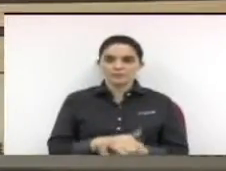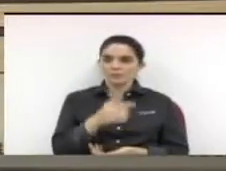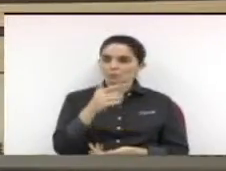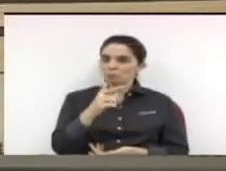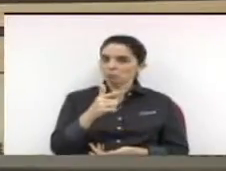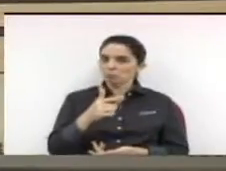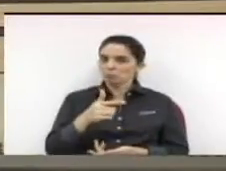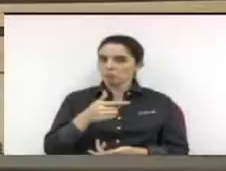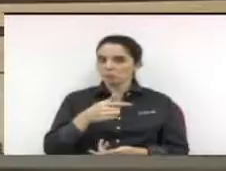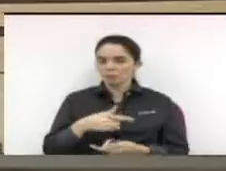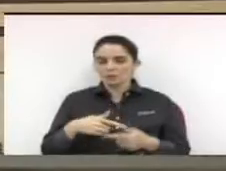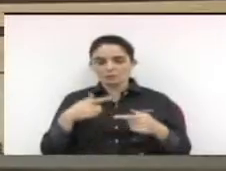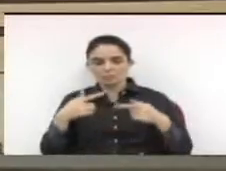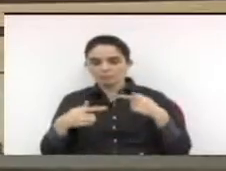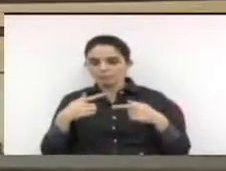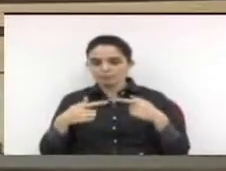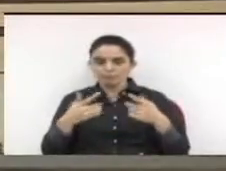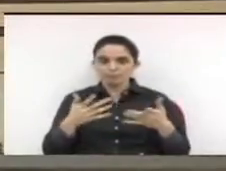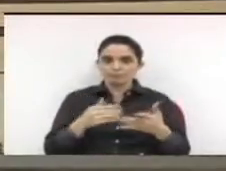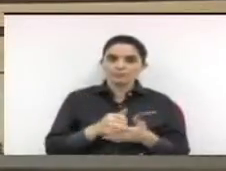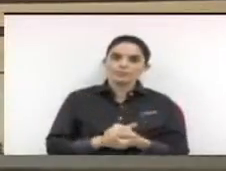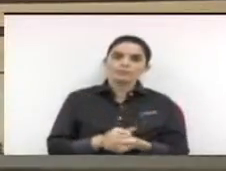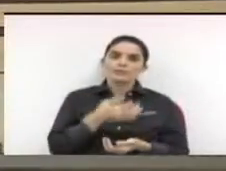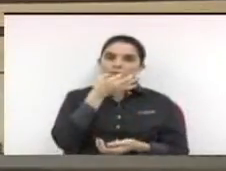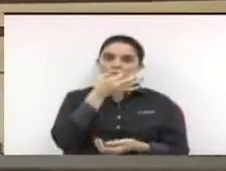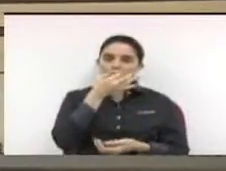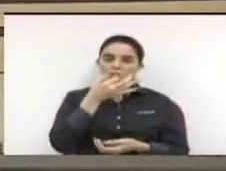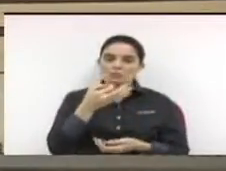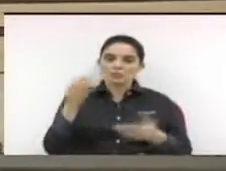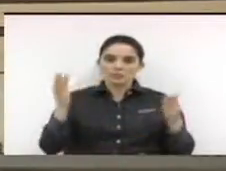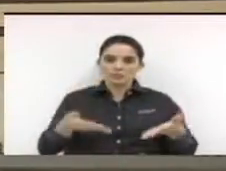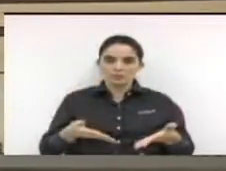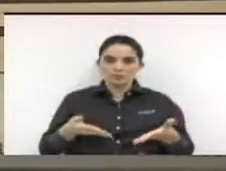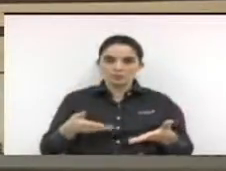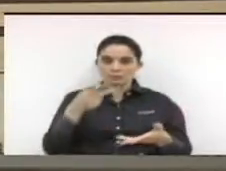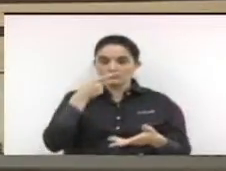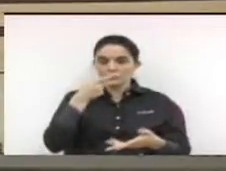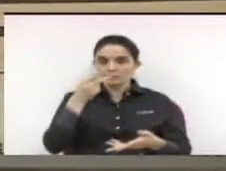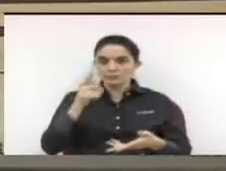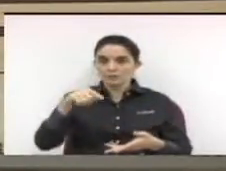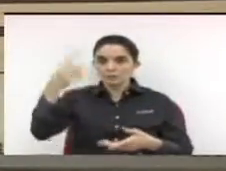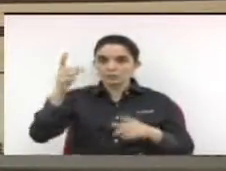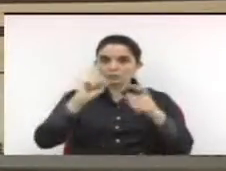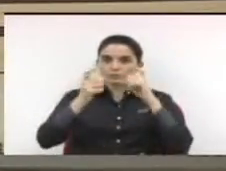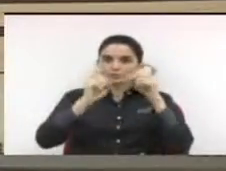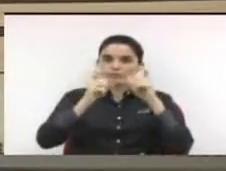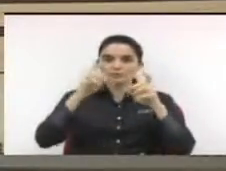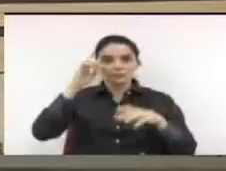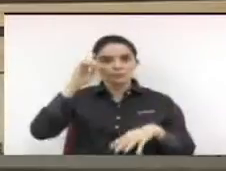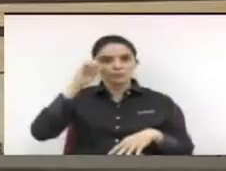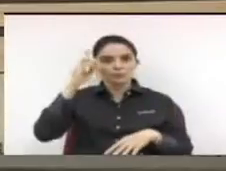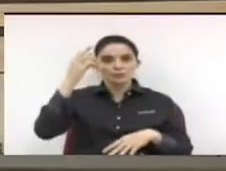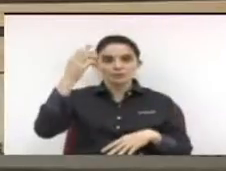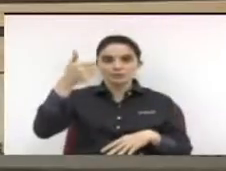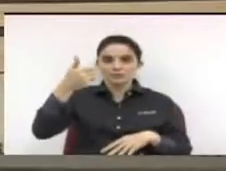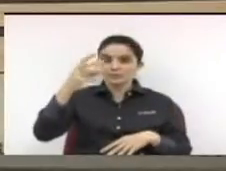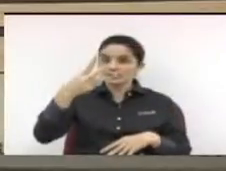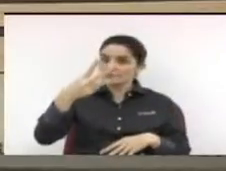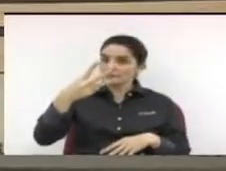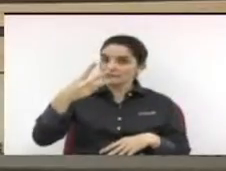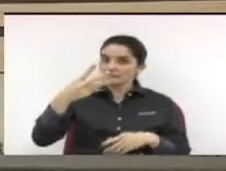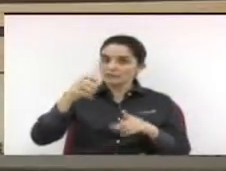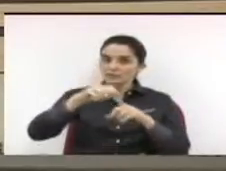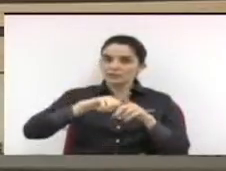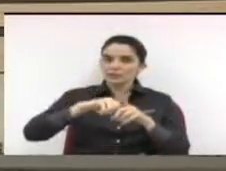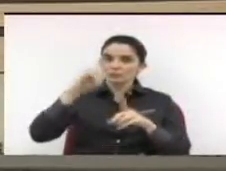Não havendo mais quem queira usar a palavra, esta presidência convoca os senhores vereadores para a próxima sessão a ser realizada dia 13